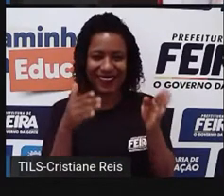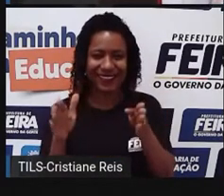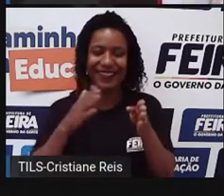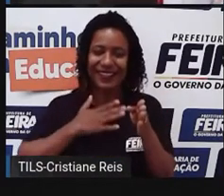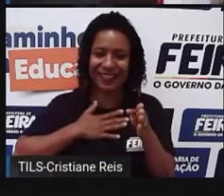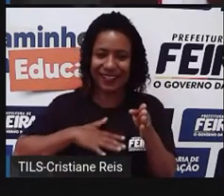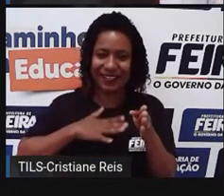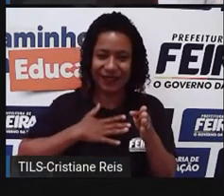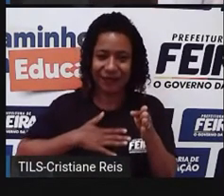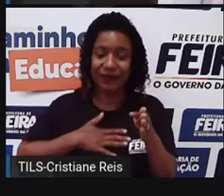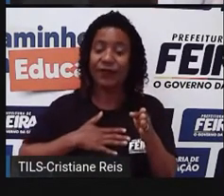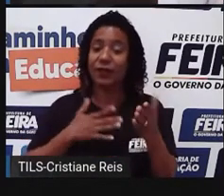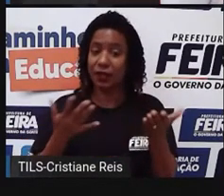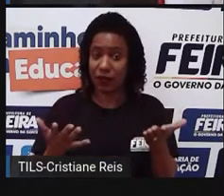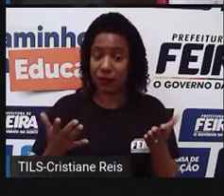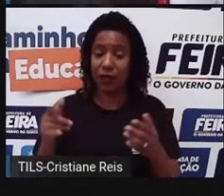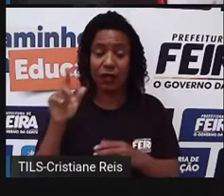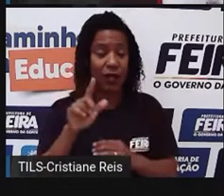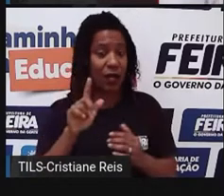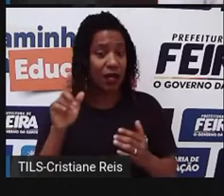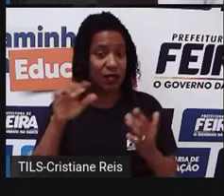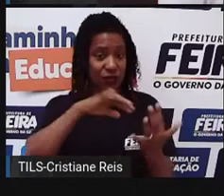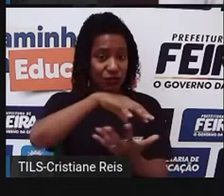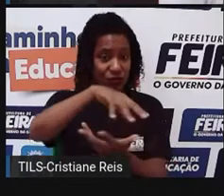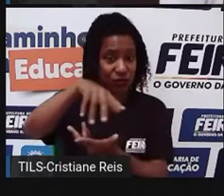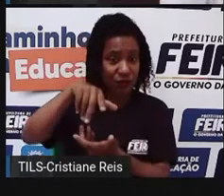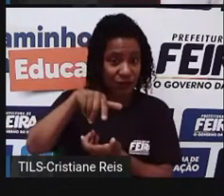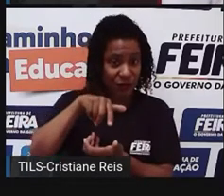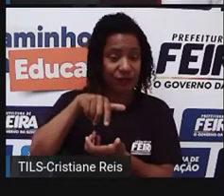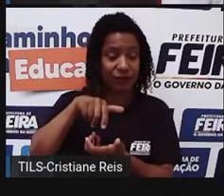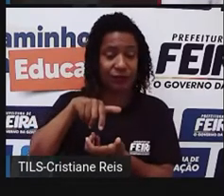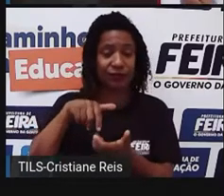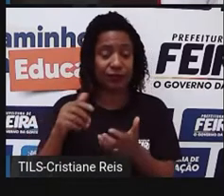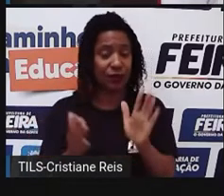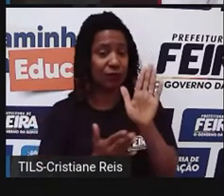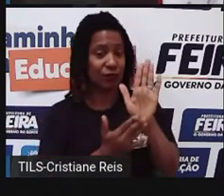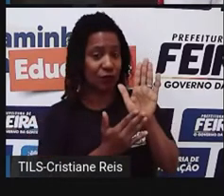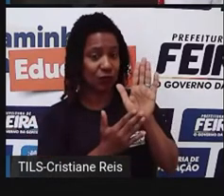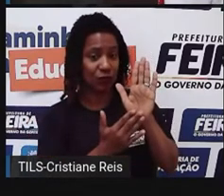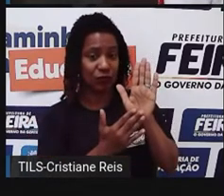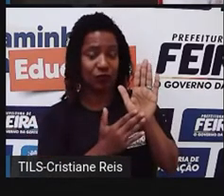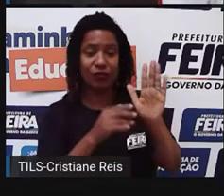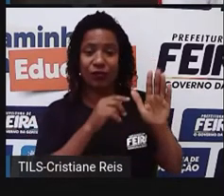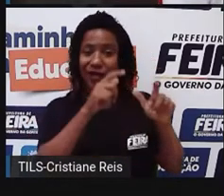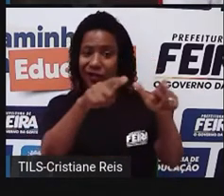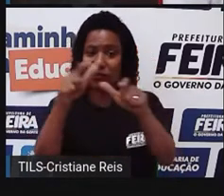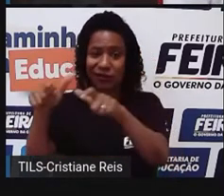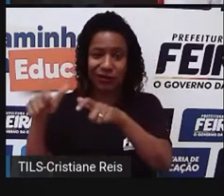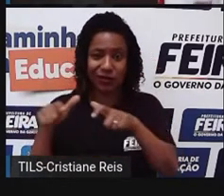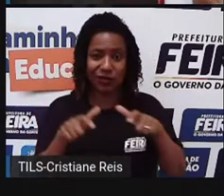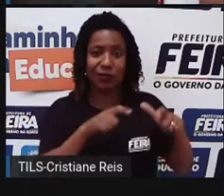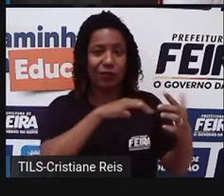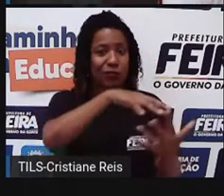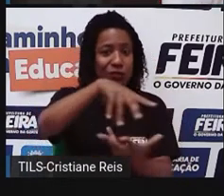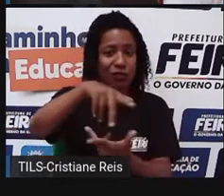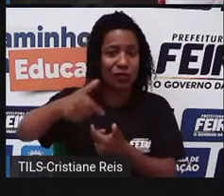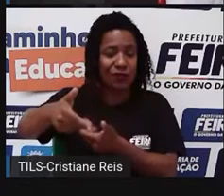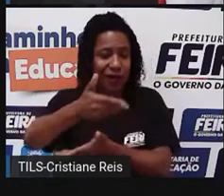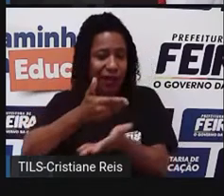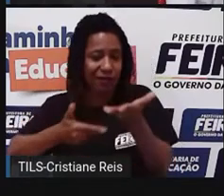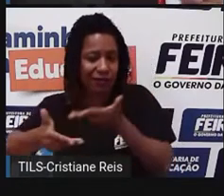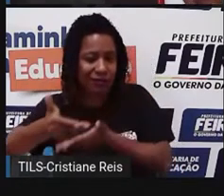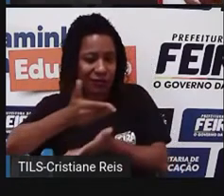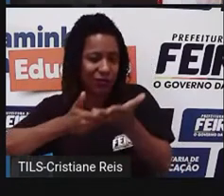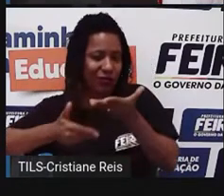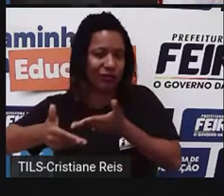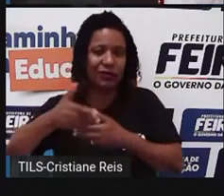Então, a geopolítica mundial e as relações internacionais. Então, quando a gente fala de geopolítica, gente está falando de estratégias,